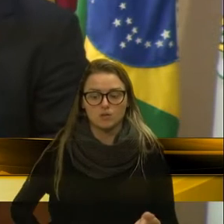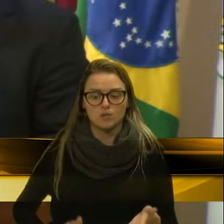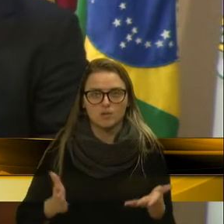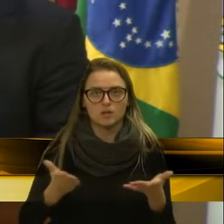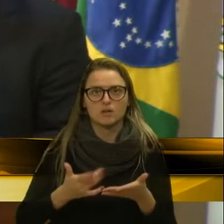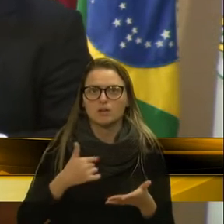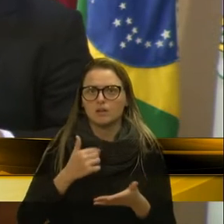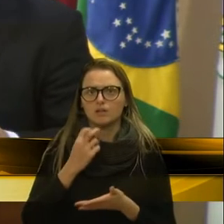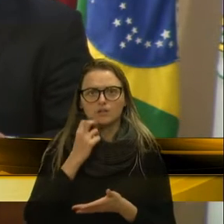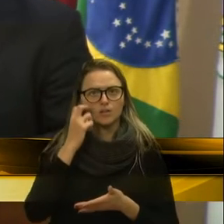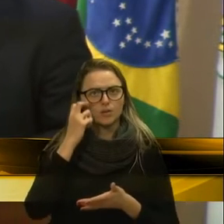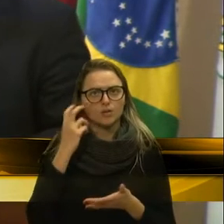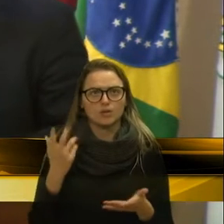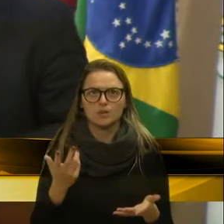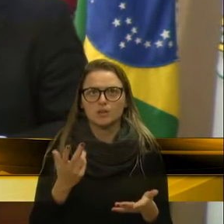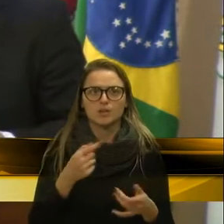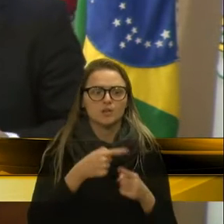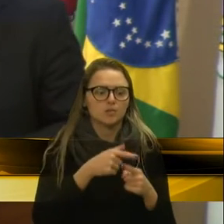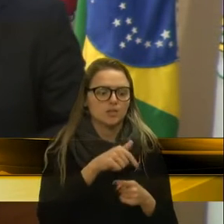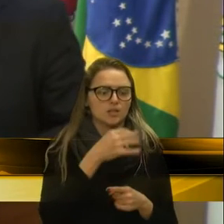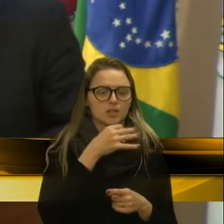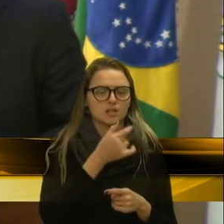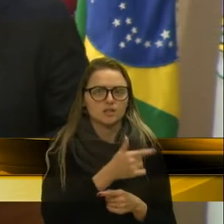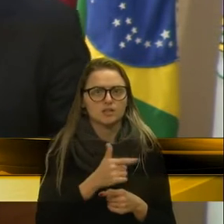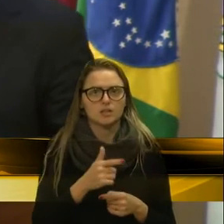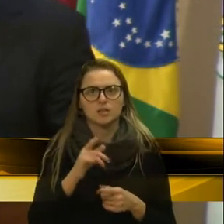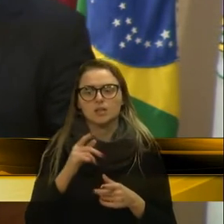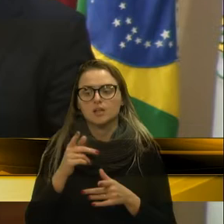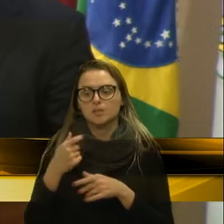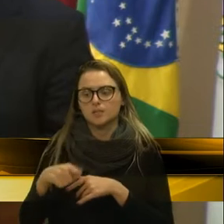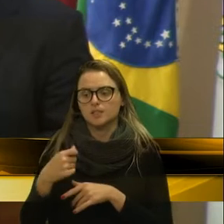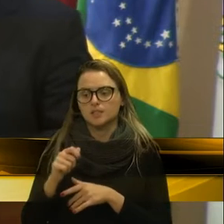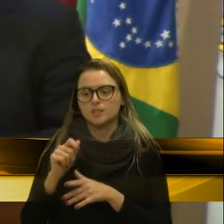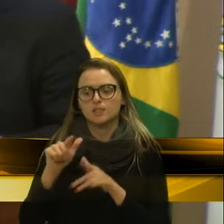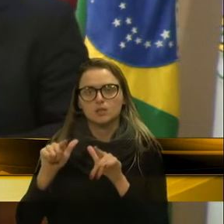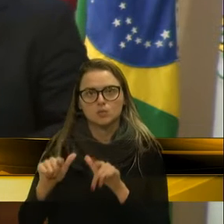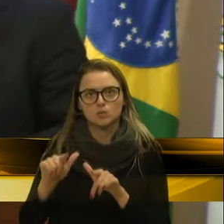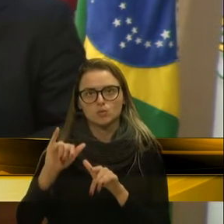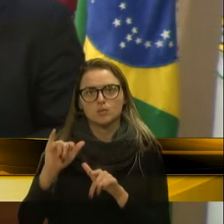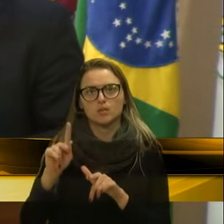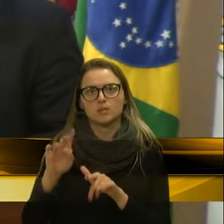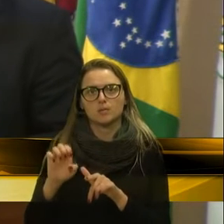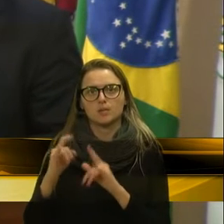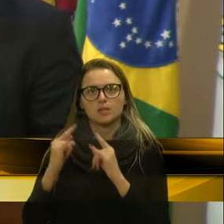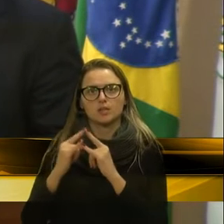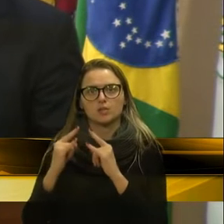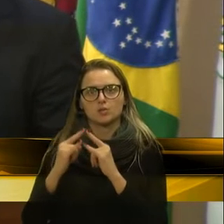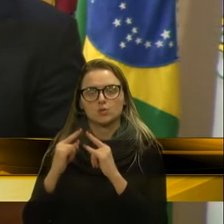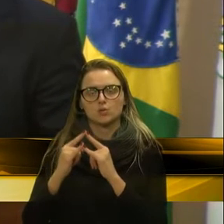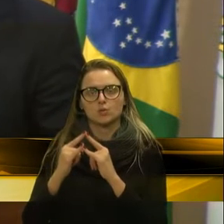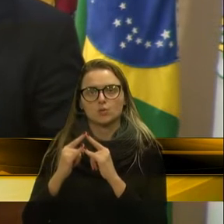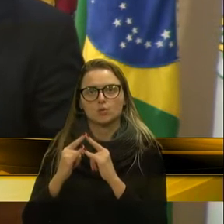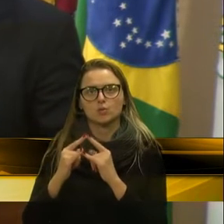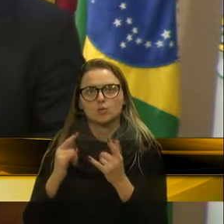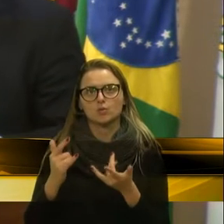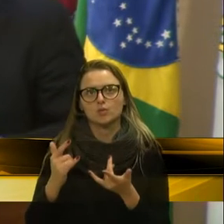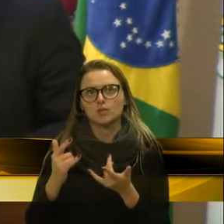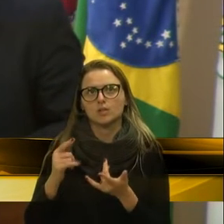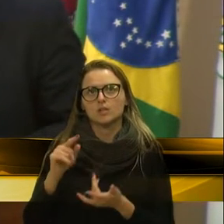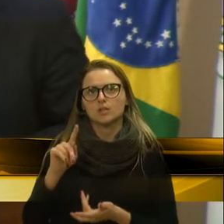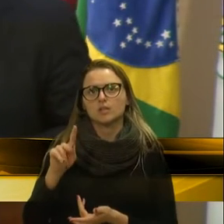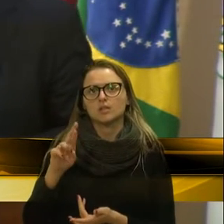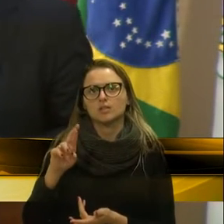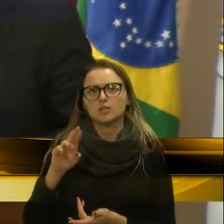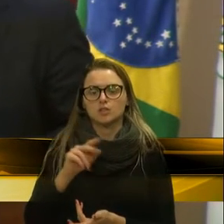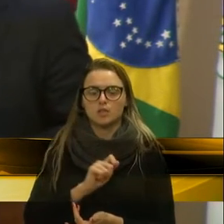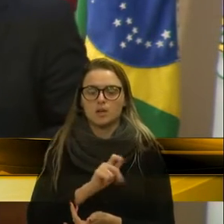vergonhoso. E outras pessoas estão precisando da agência do IP, do Instituto de Previdência do Estado, e não estão conseguindo, porque a funcionária